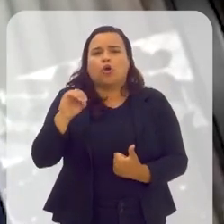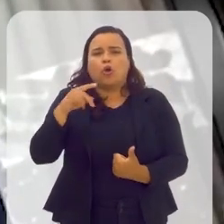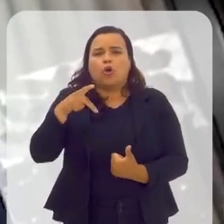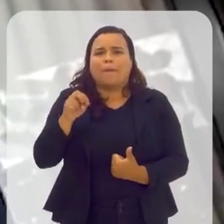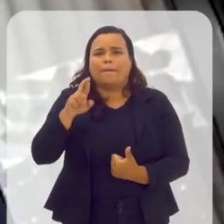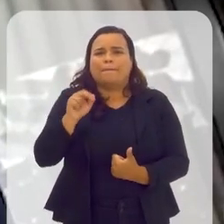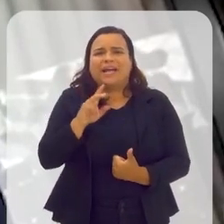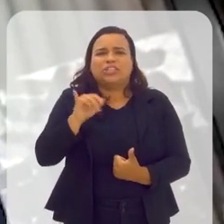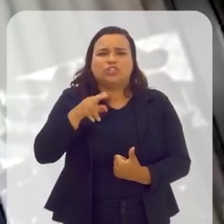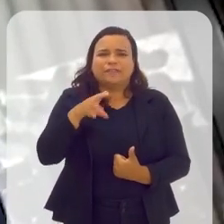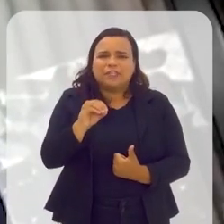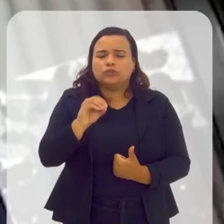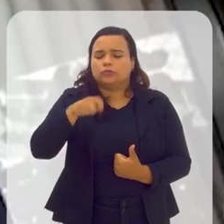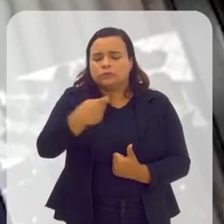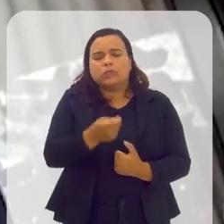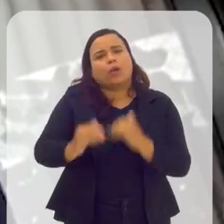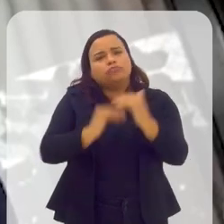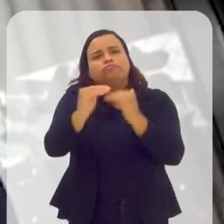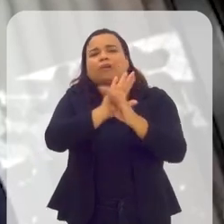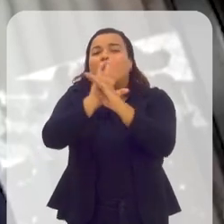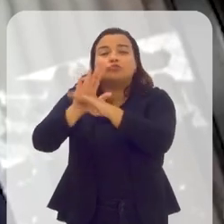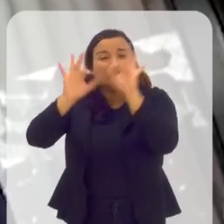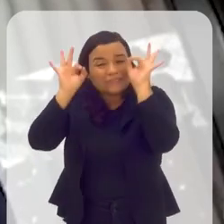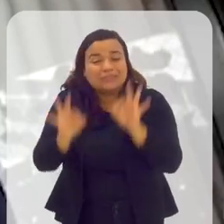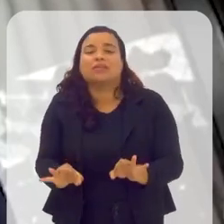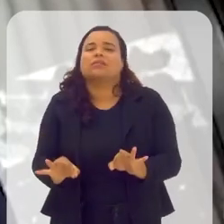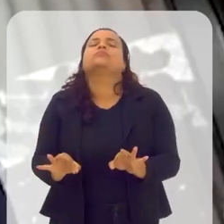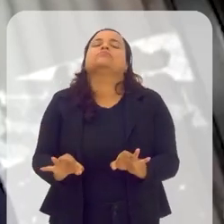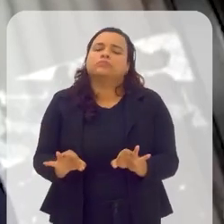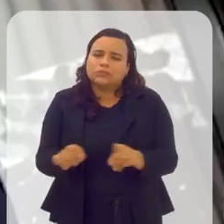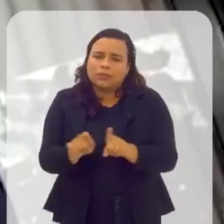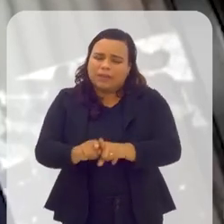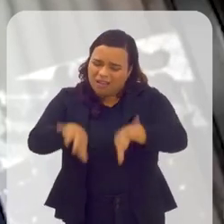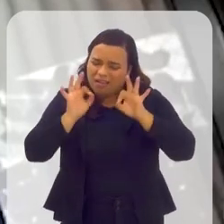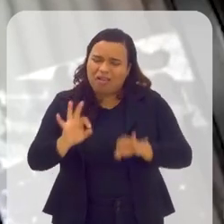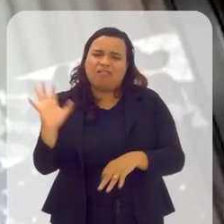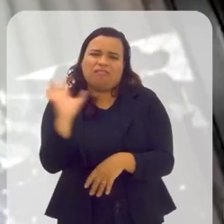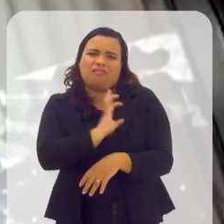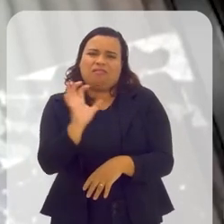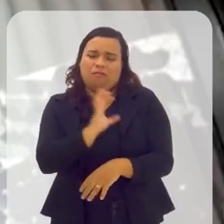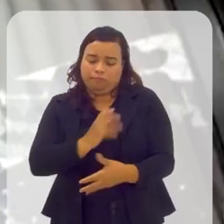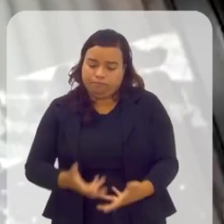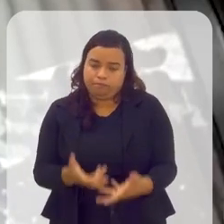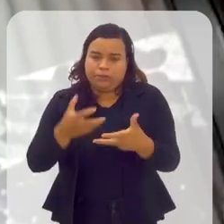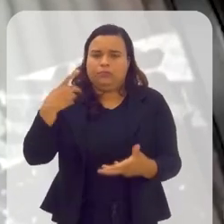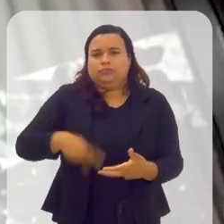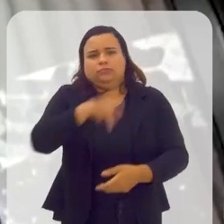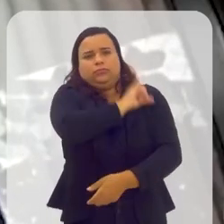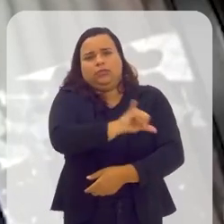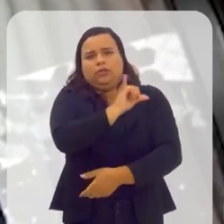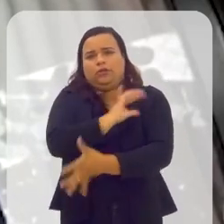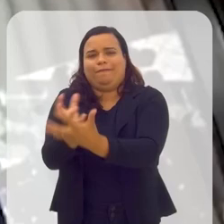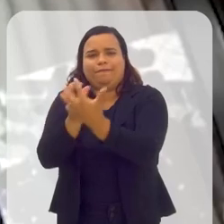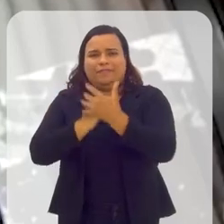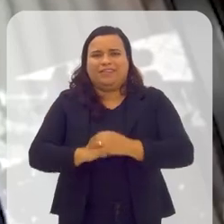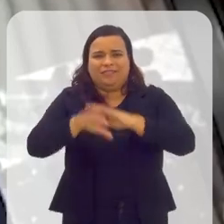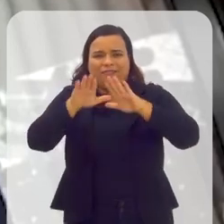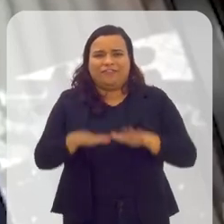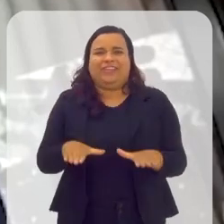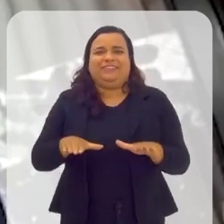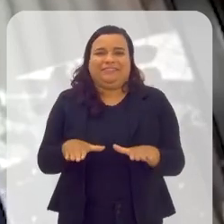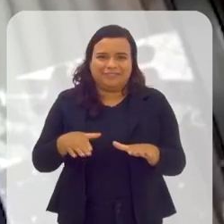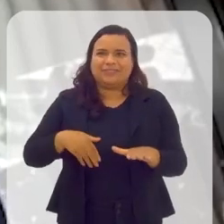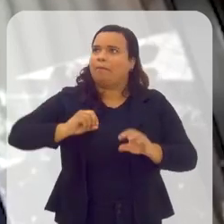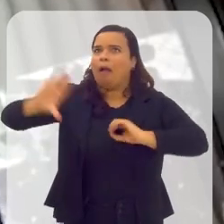desenvolvimento local e que ele é muito importante para garantir que a riqueza que a gente quer construir aqui no Rio de Janeiro fique aqui.